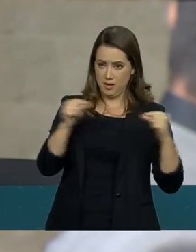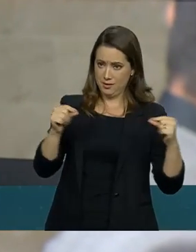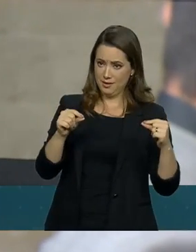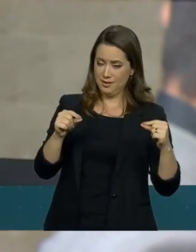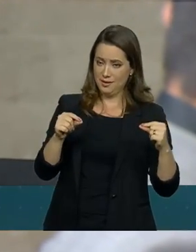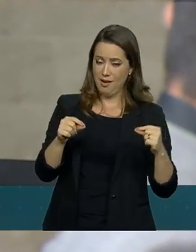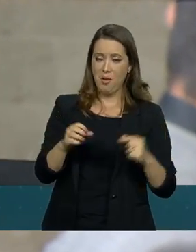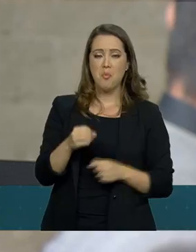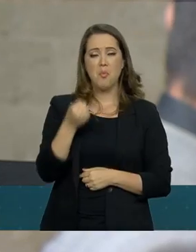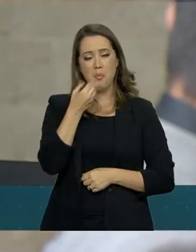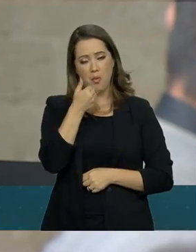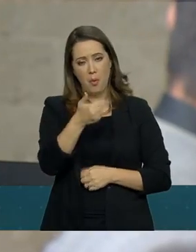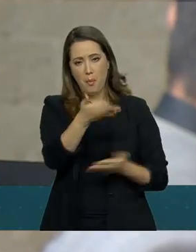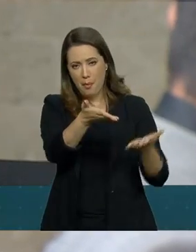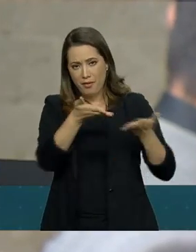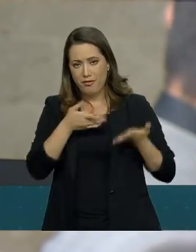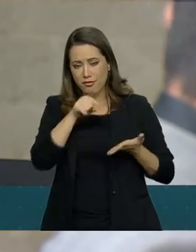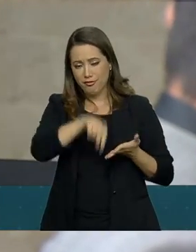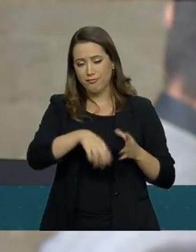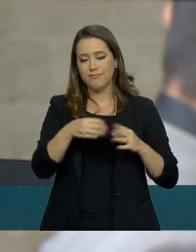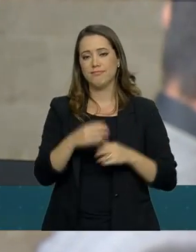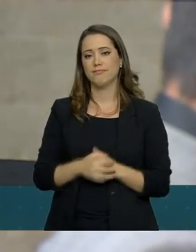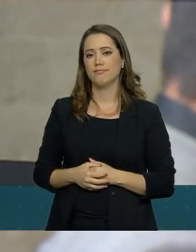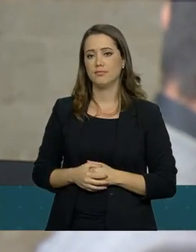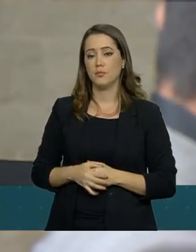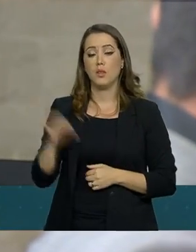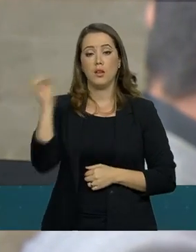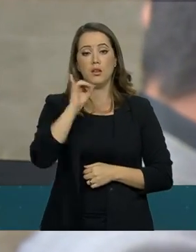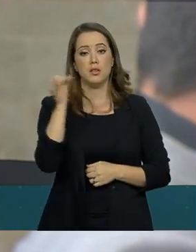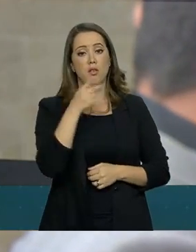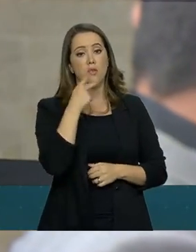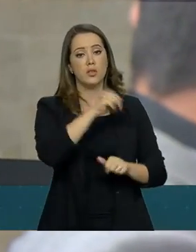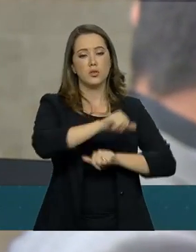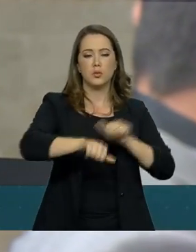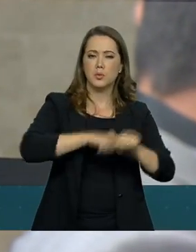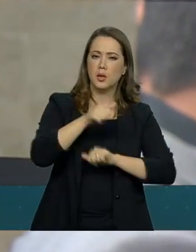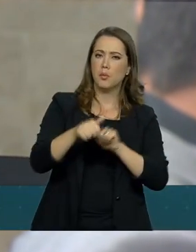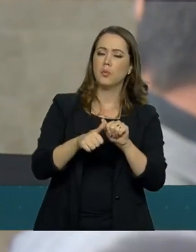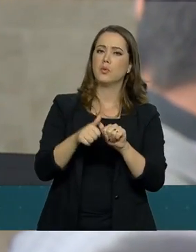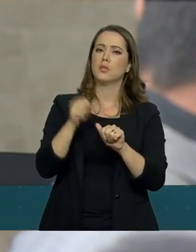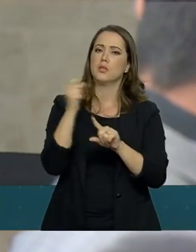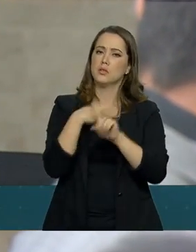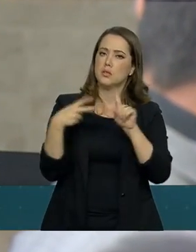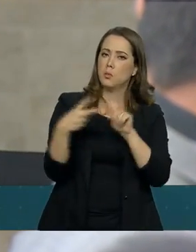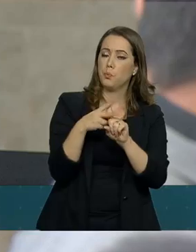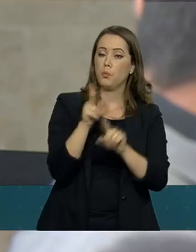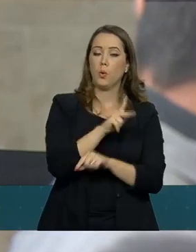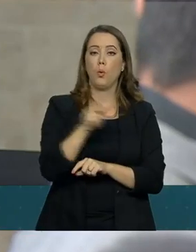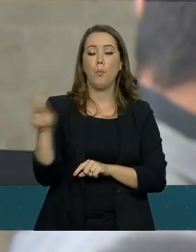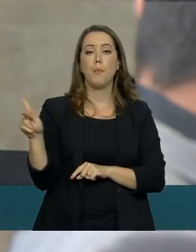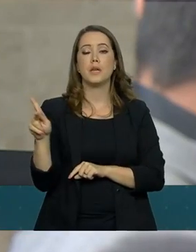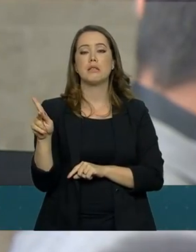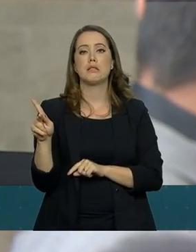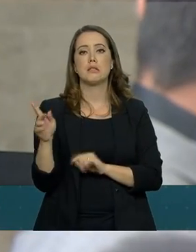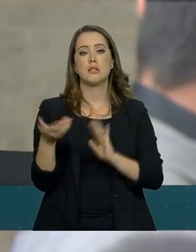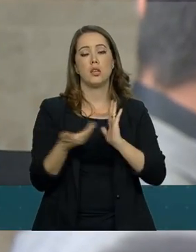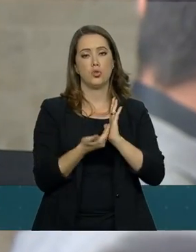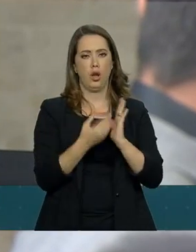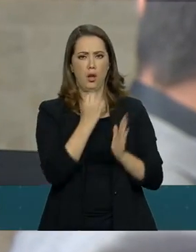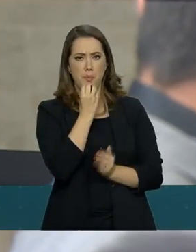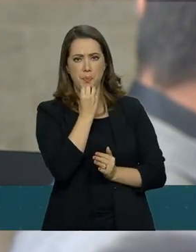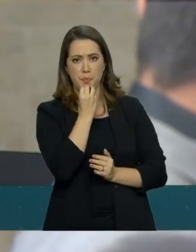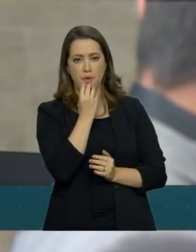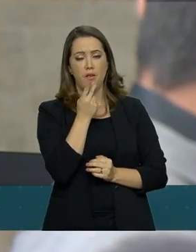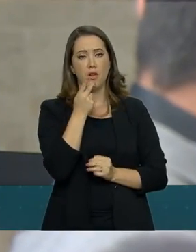Agora Brasília. Então, está bom. Seja bem-vindo. Obrigado. Porta-voz, sobre reforma da Previdência ainda, o presidente da Câmara disse ontem que o